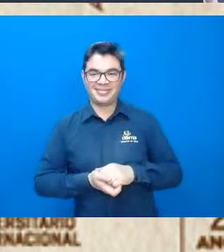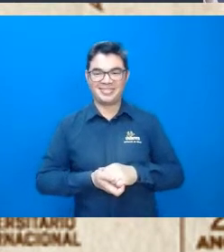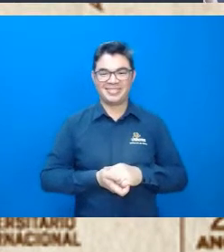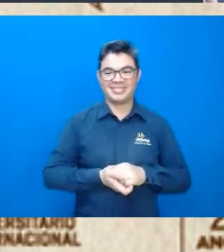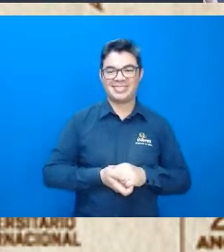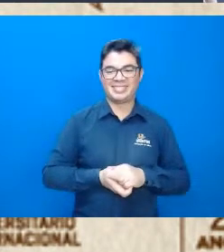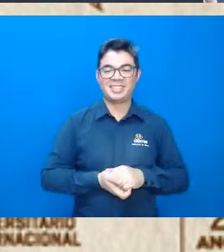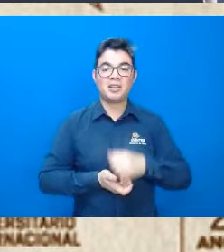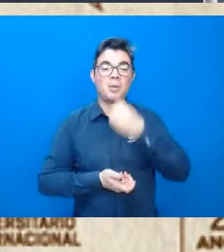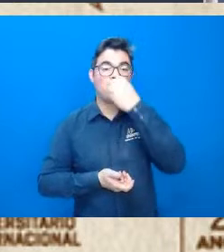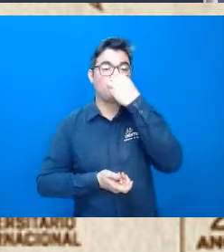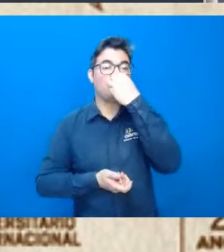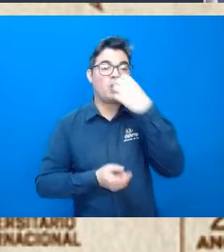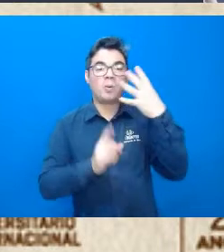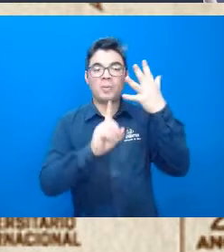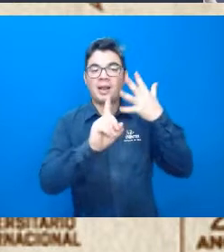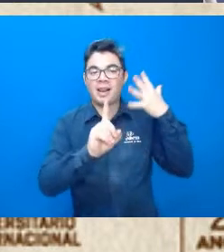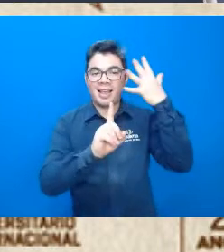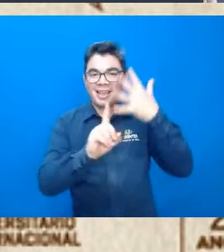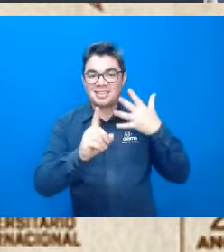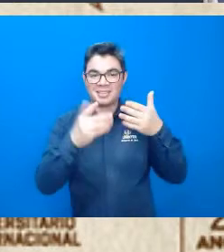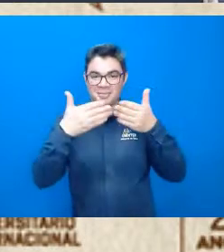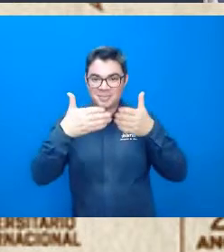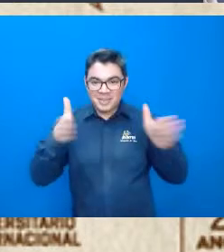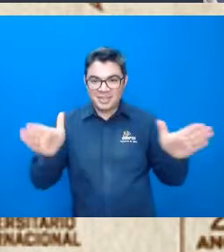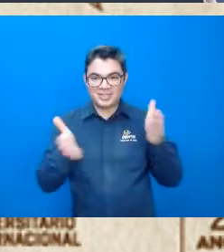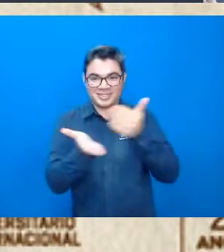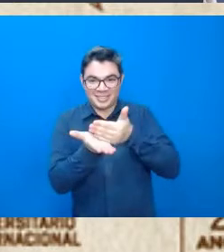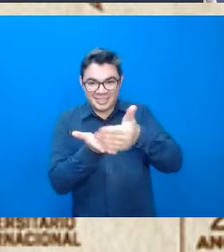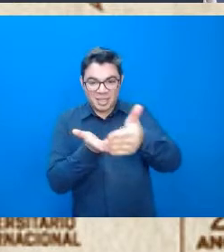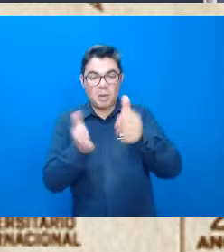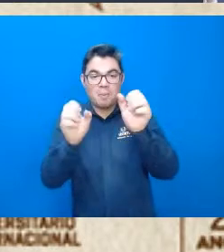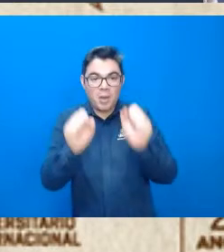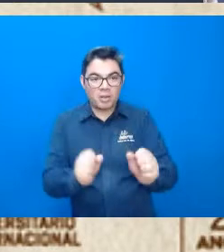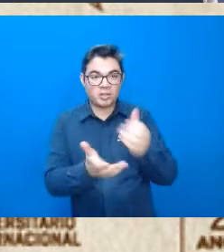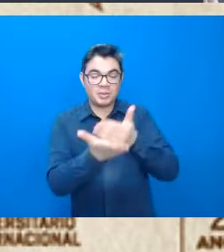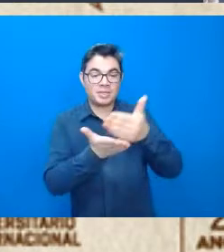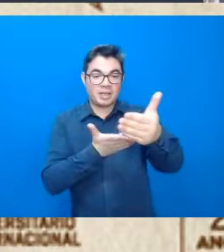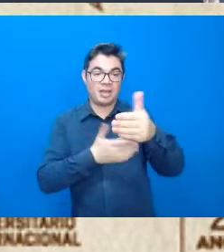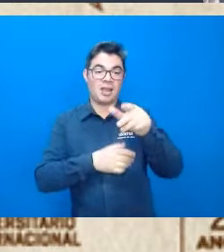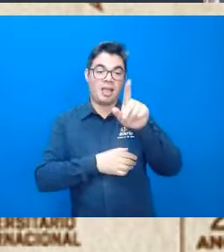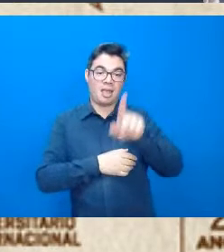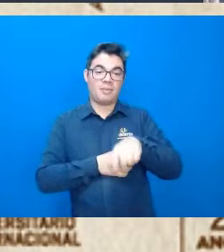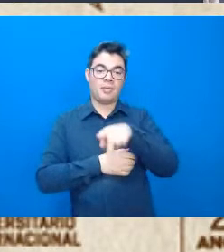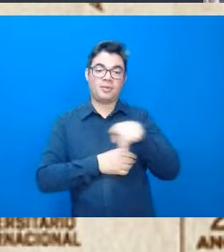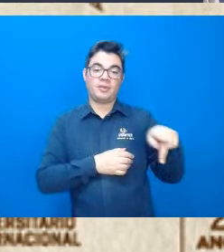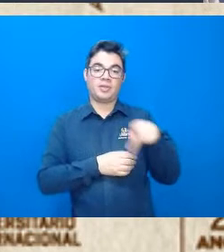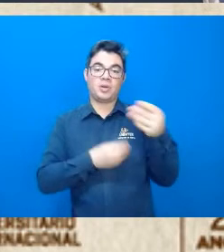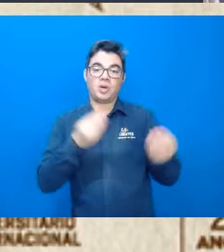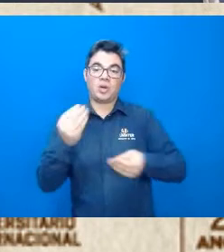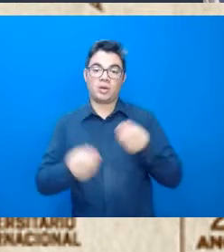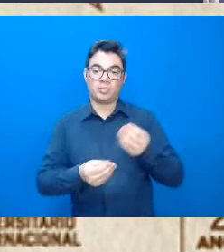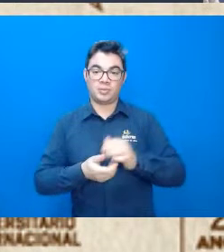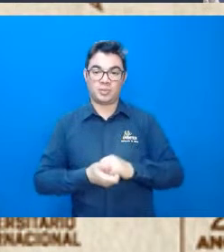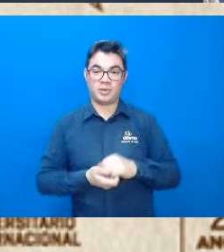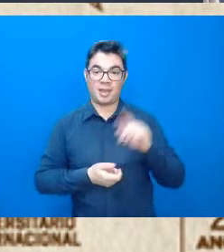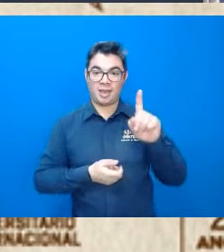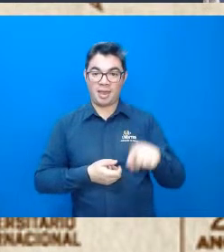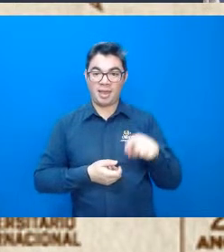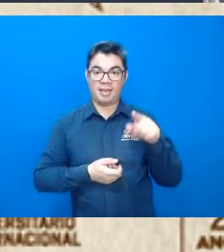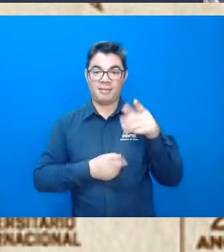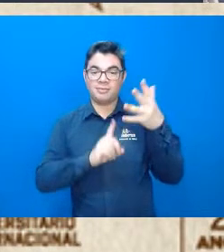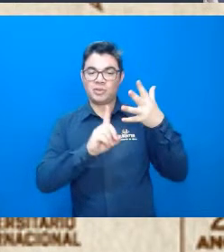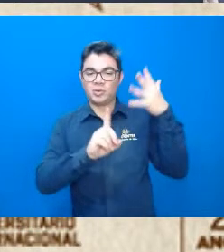vamos lá, bom evento, né, feita essa abertura inicial, a gente já começa, porque os professores estão aí com uma fala